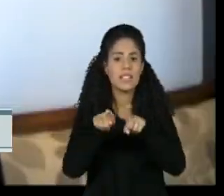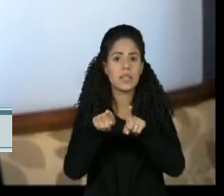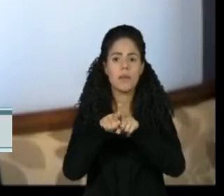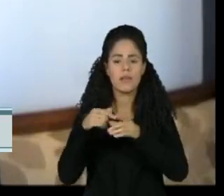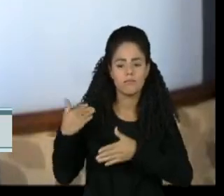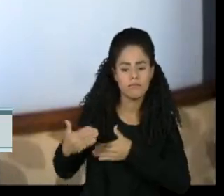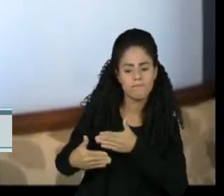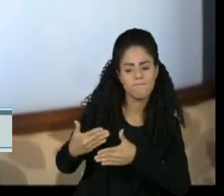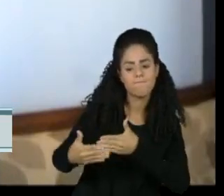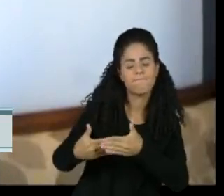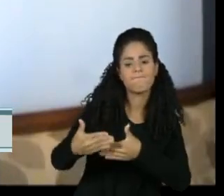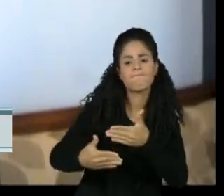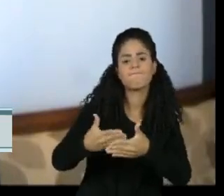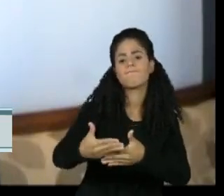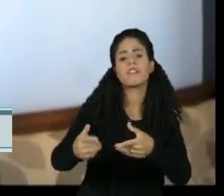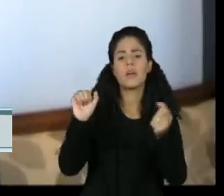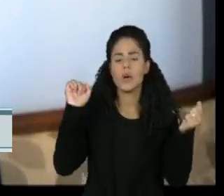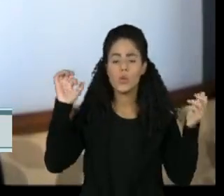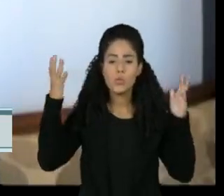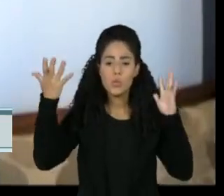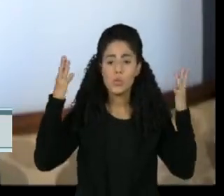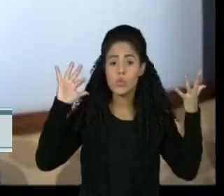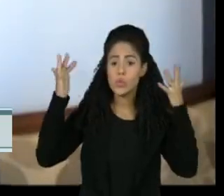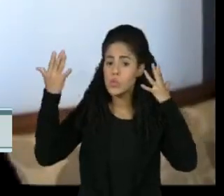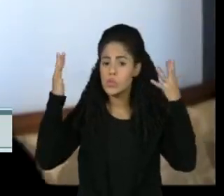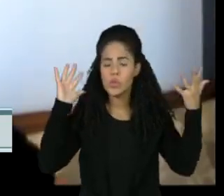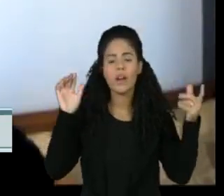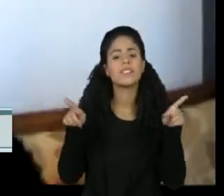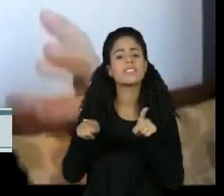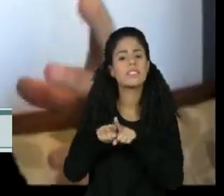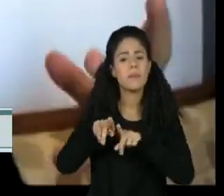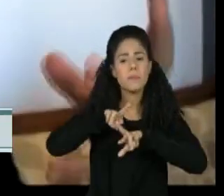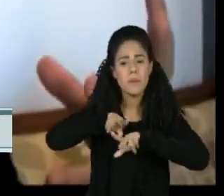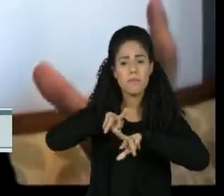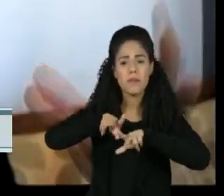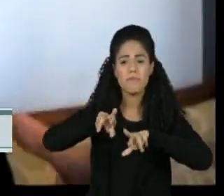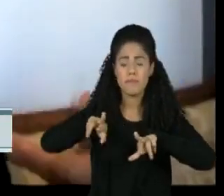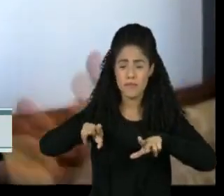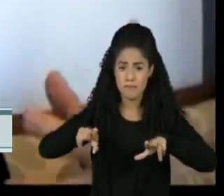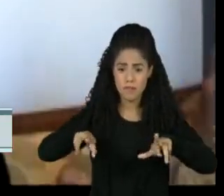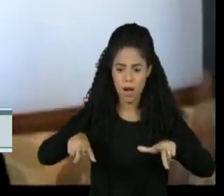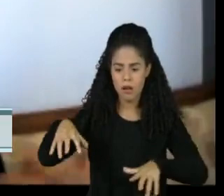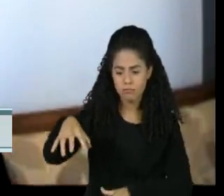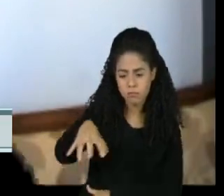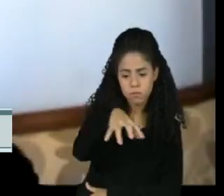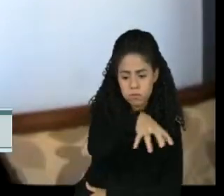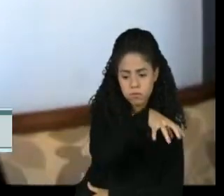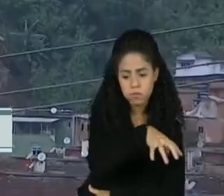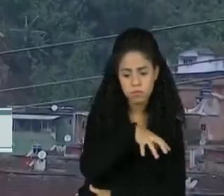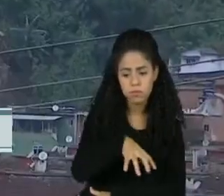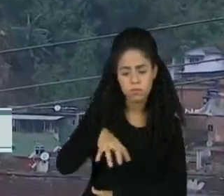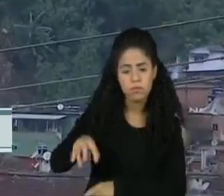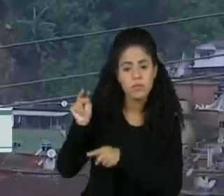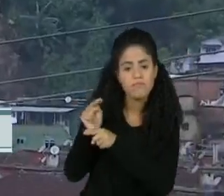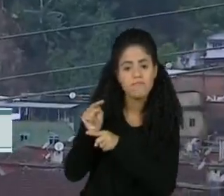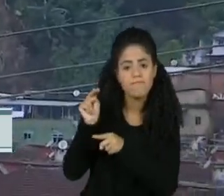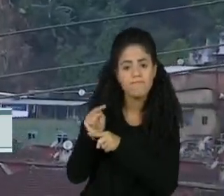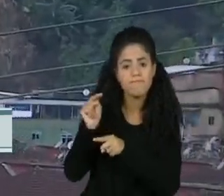sendo reduzidos. Fora a questão da biodiversidade que essa região florestada ou preservada